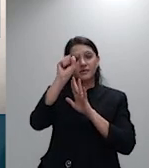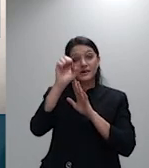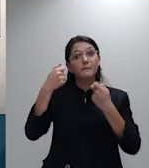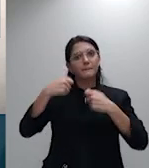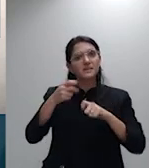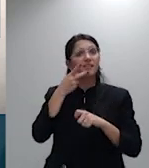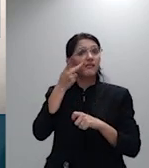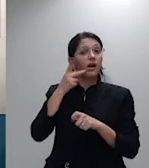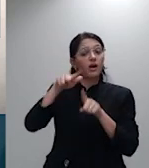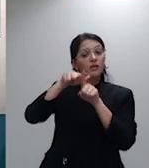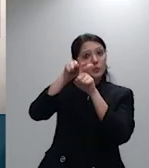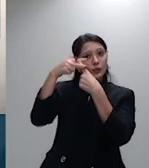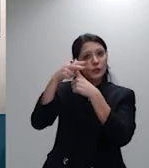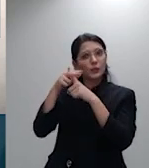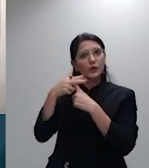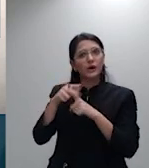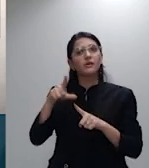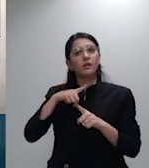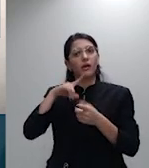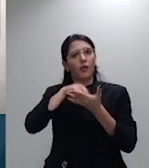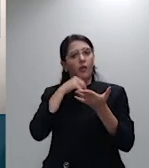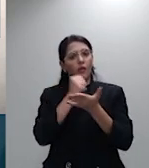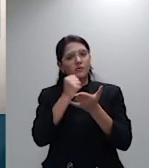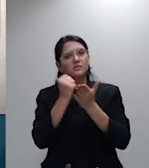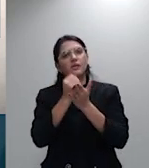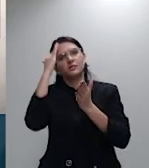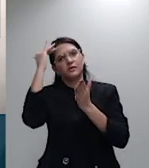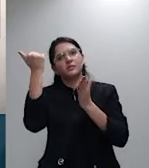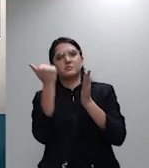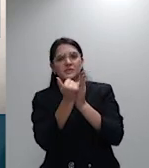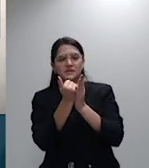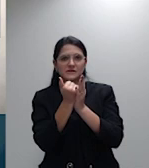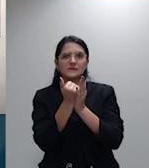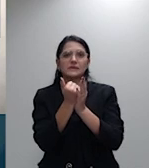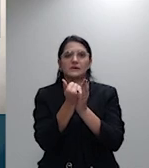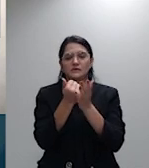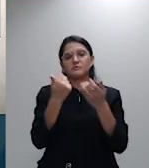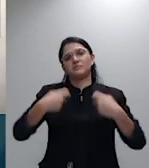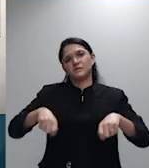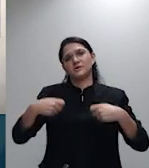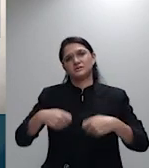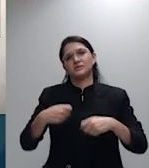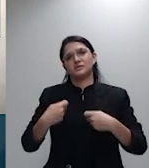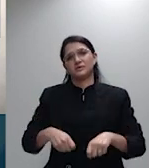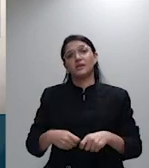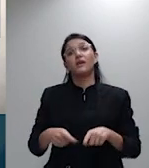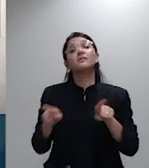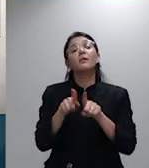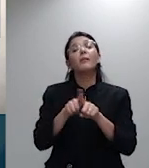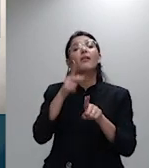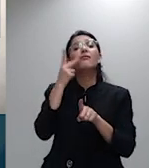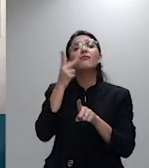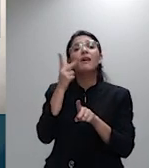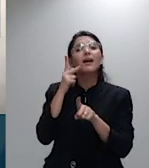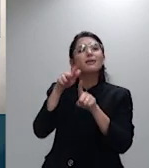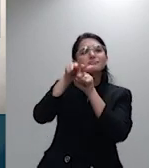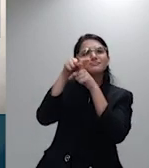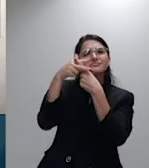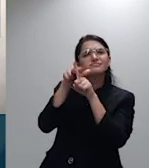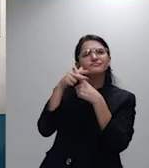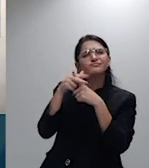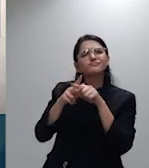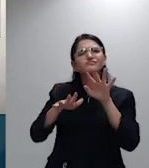órgãos governamentais no caso aqui a ENS e que o reajuste não pode ser desarrazoado só que essa ideia de o que é o